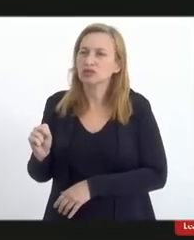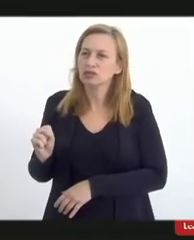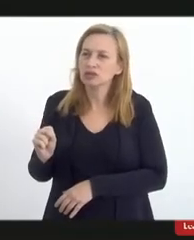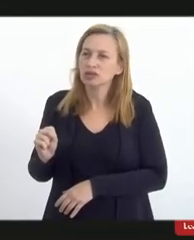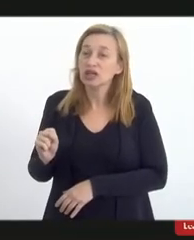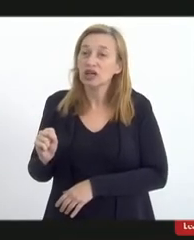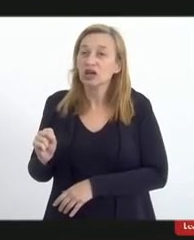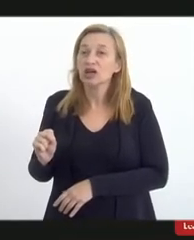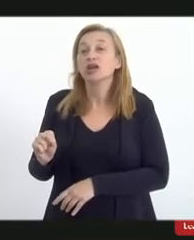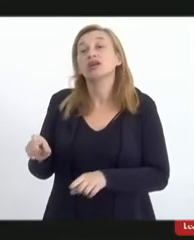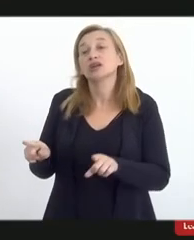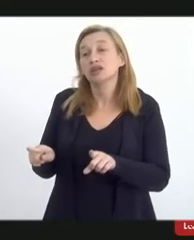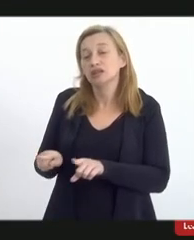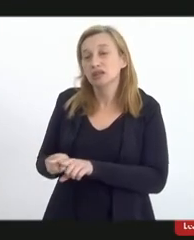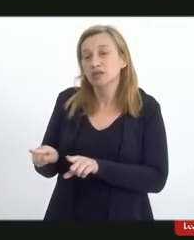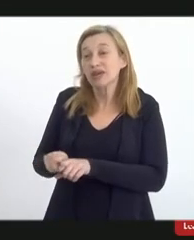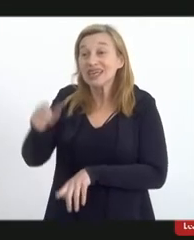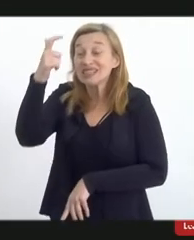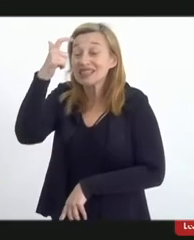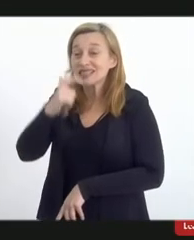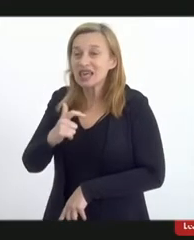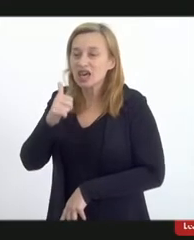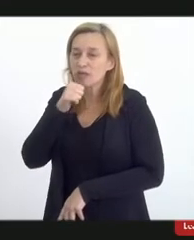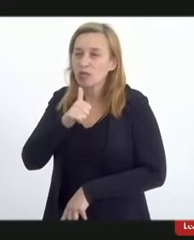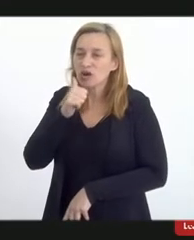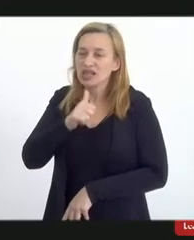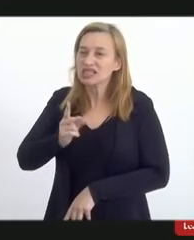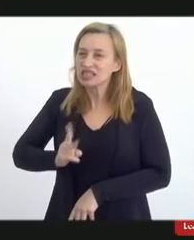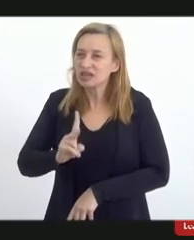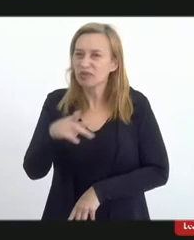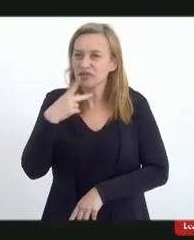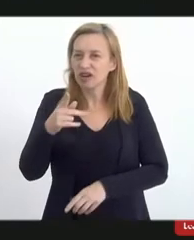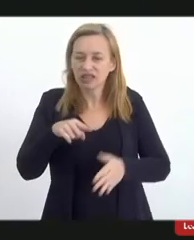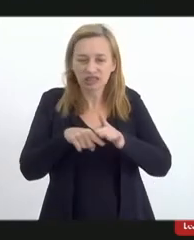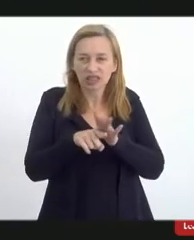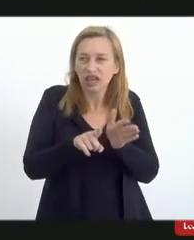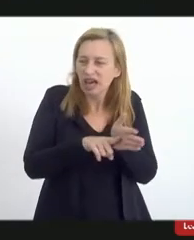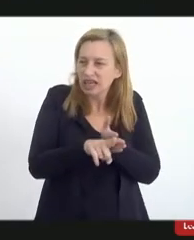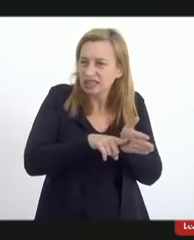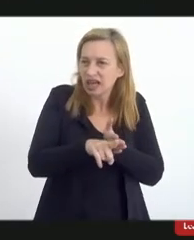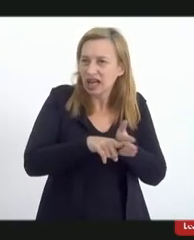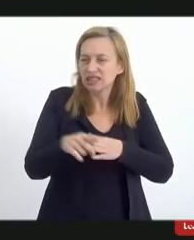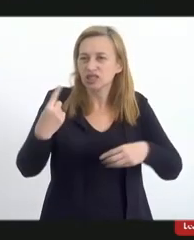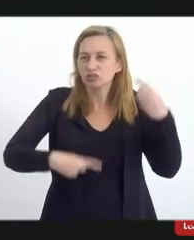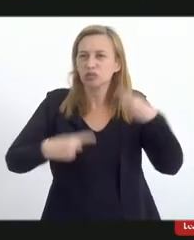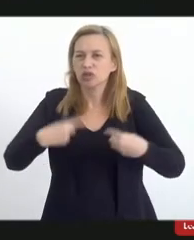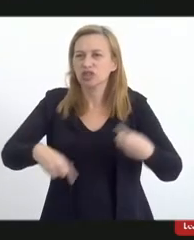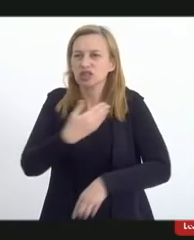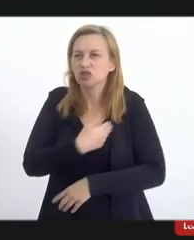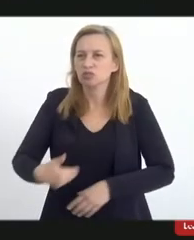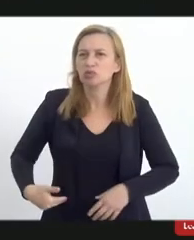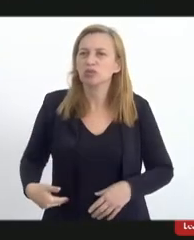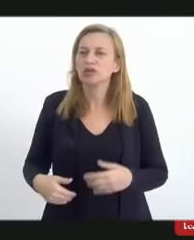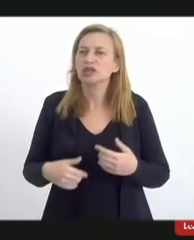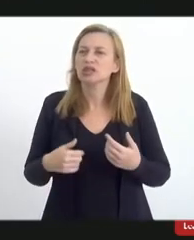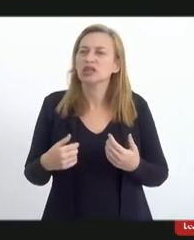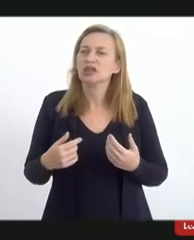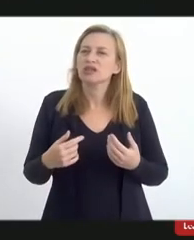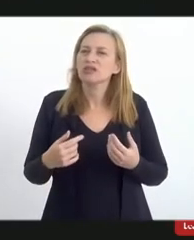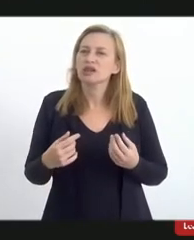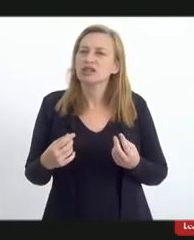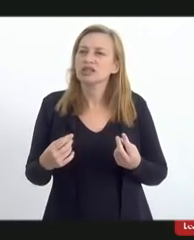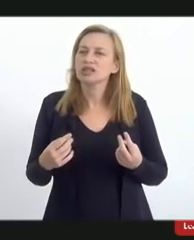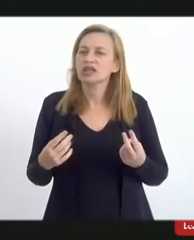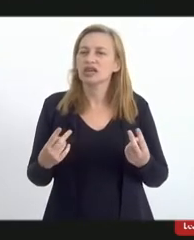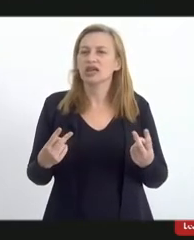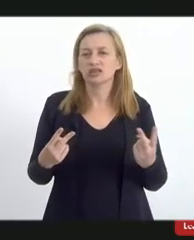ser mulher eu sempre discuto que na análise das políticas públicas nós temos que fazer a conjugação da